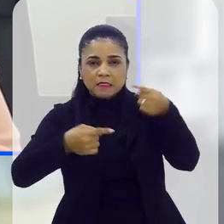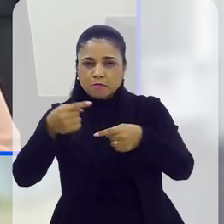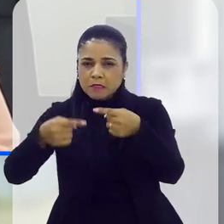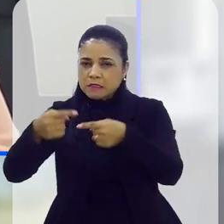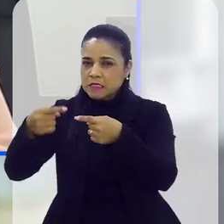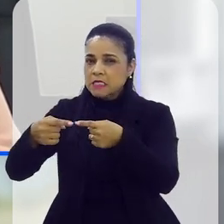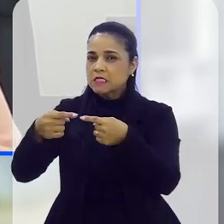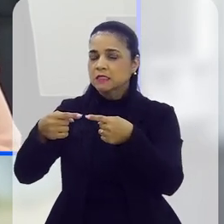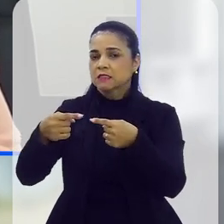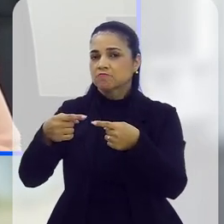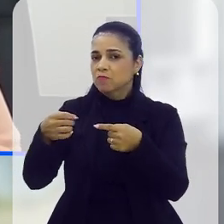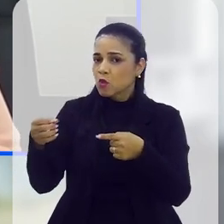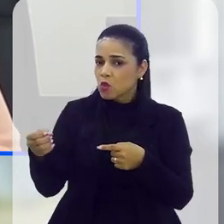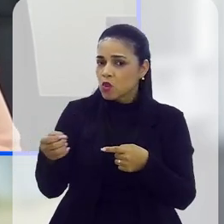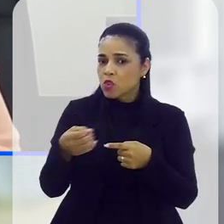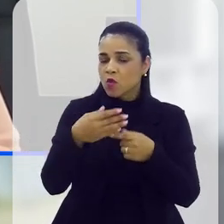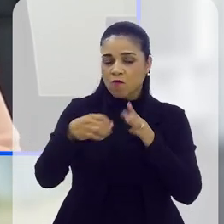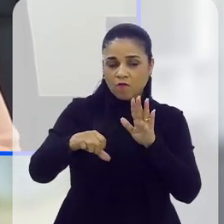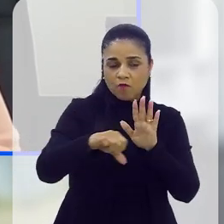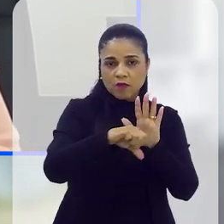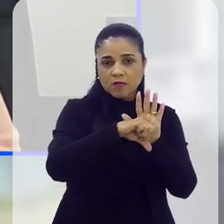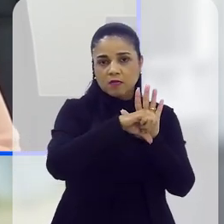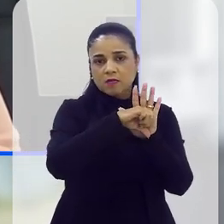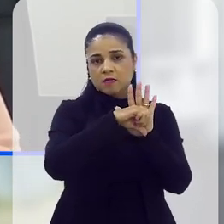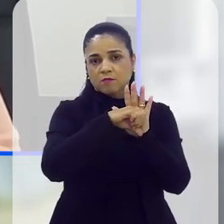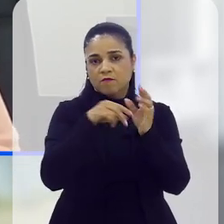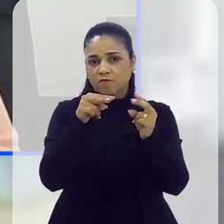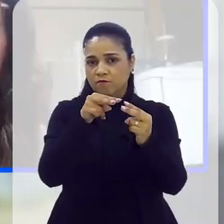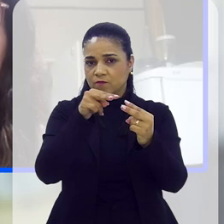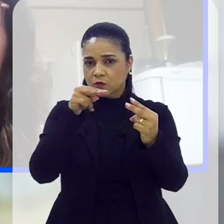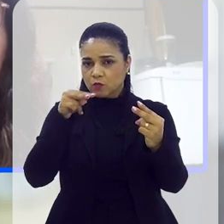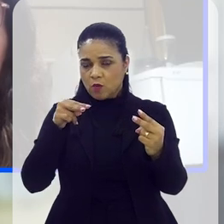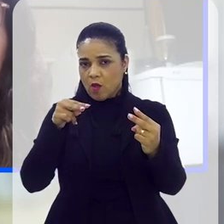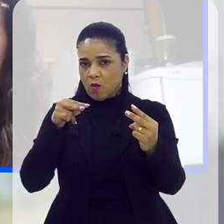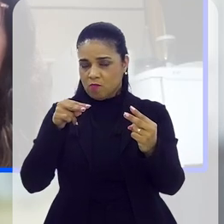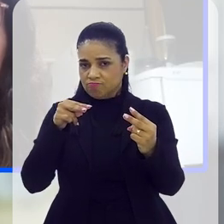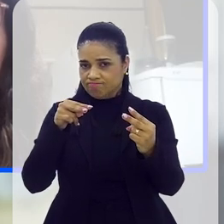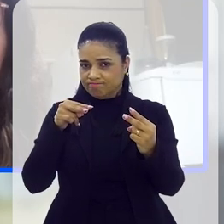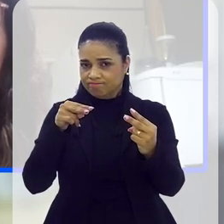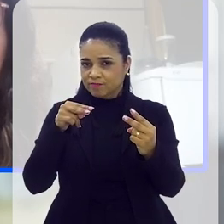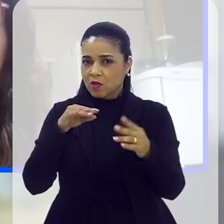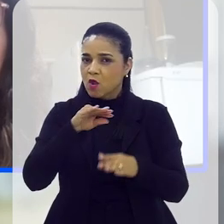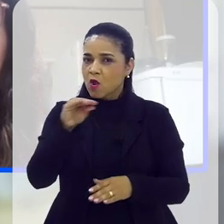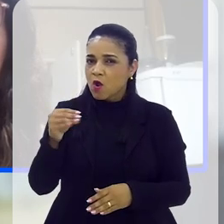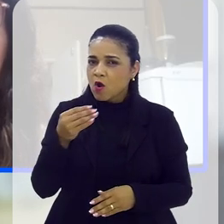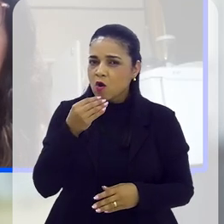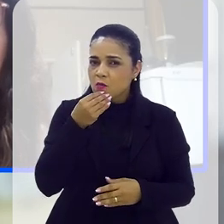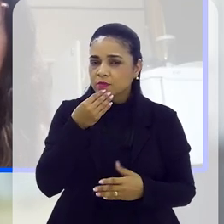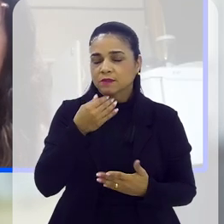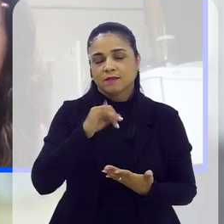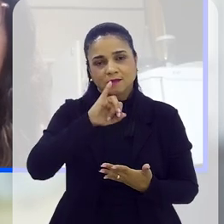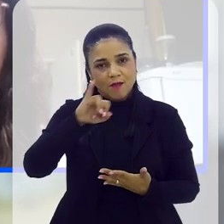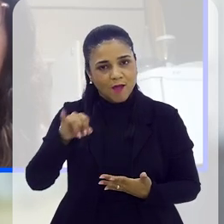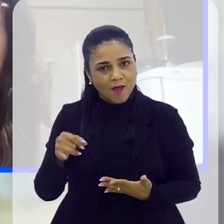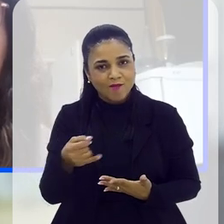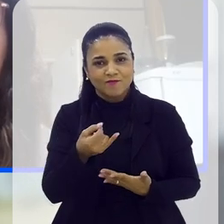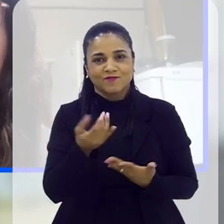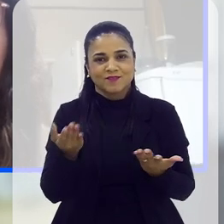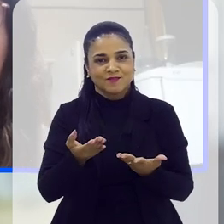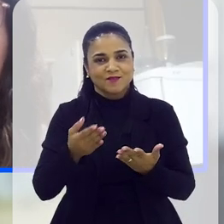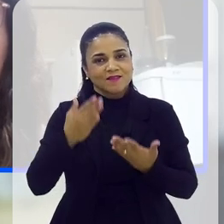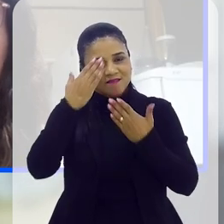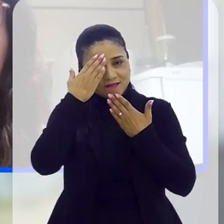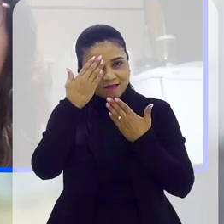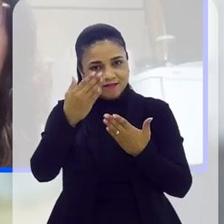debatesse esse novo fenômeno que é do crime virtual. E eu quero aproveitar essa oportunidade para agradecer. Foi muito bom